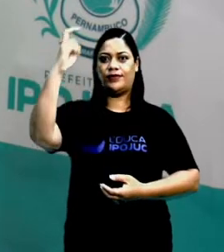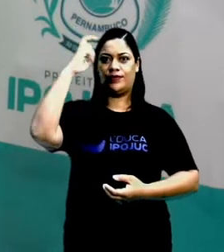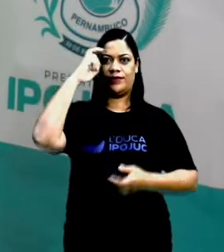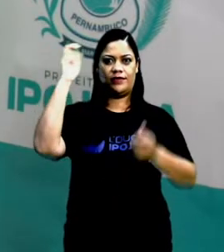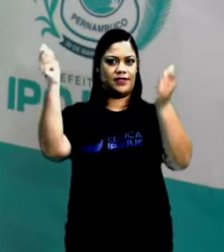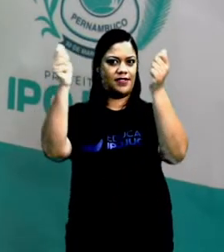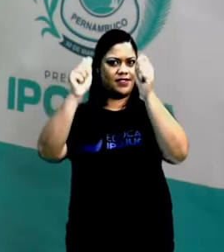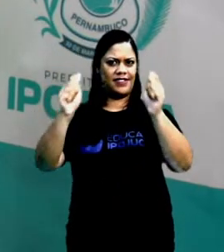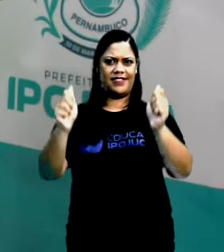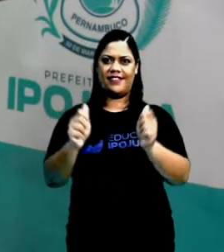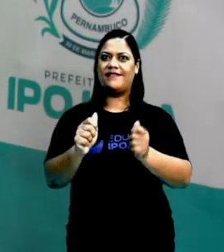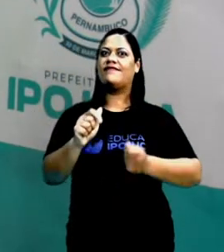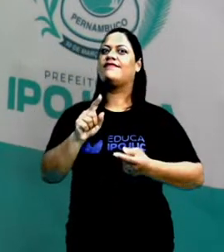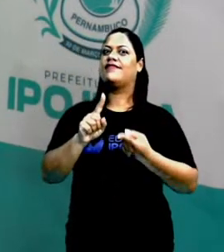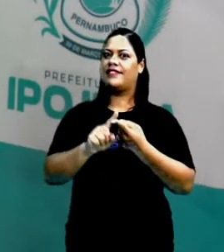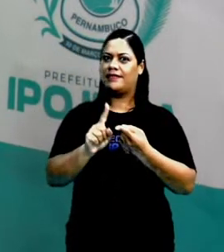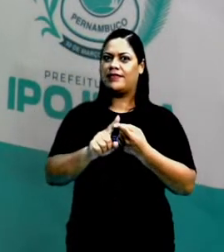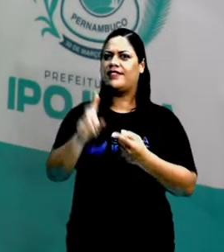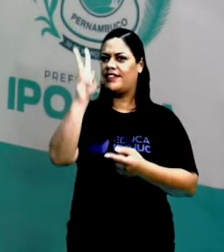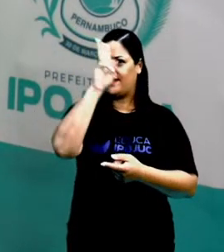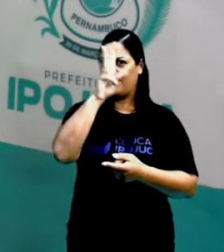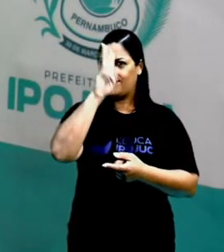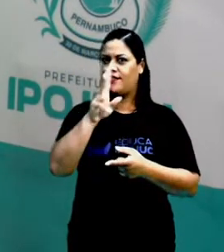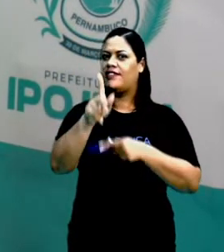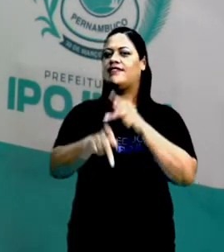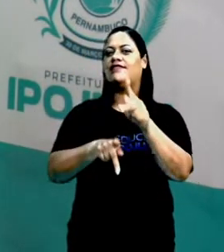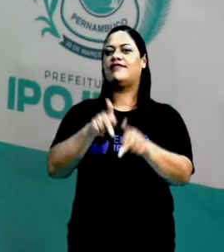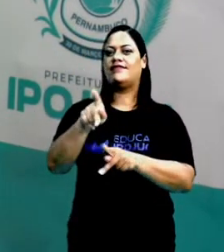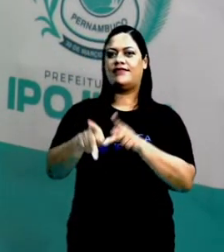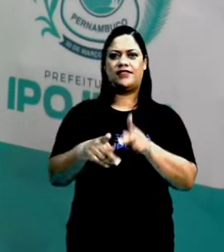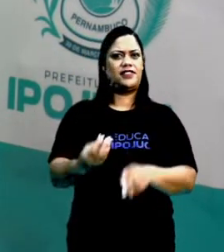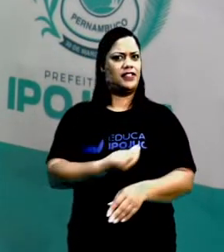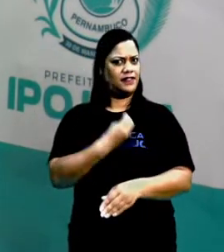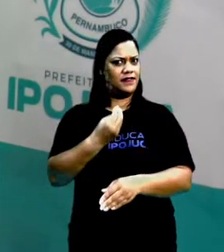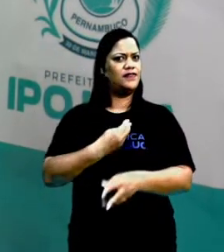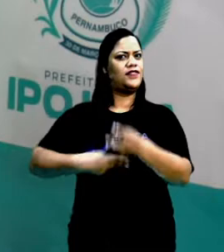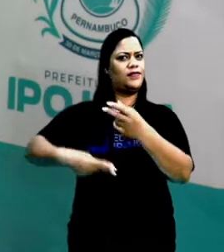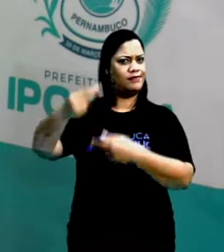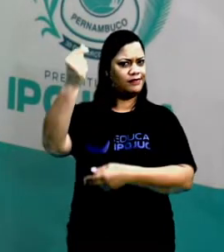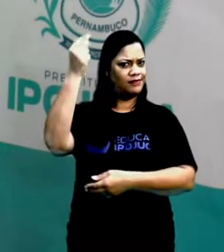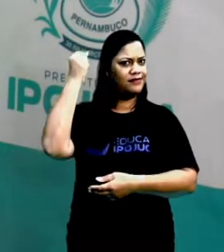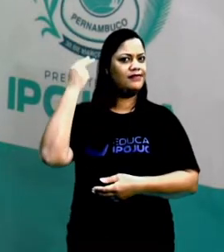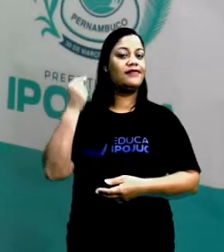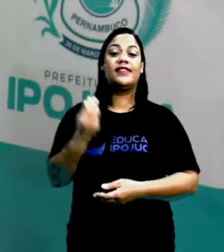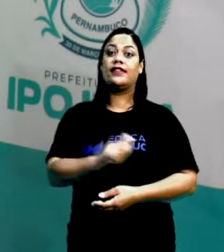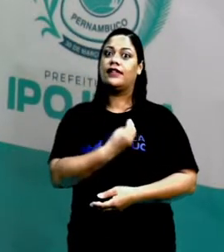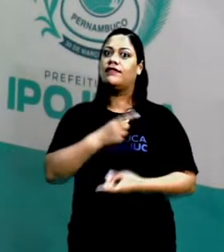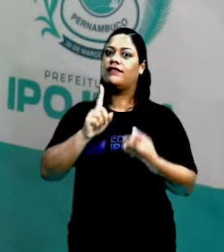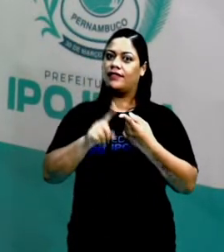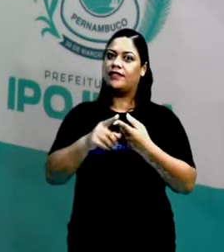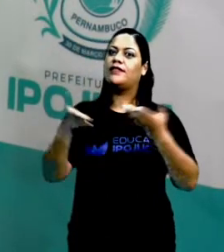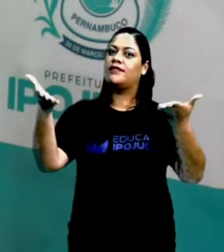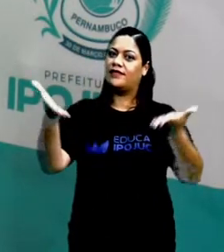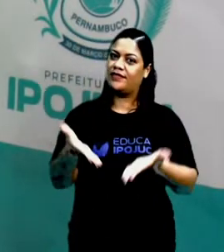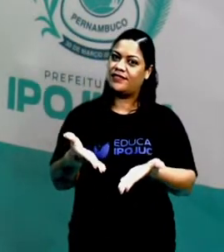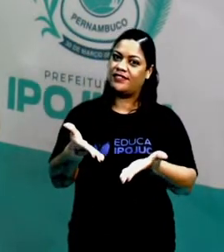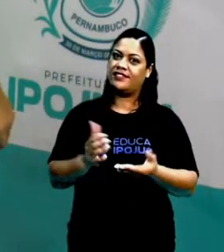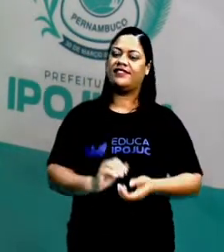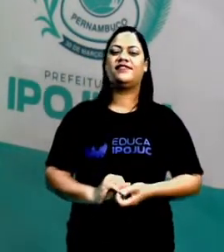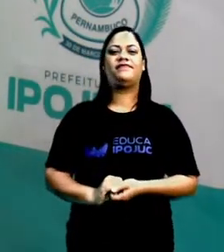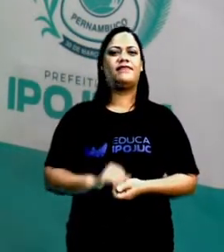arte e até mesmo a história daquele povo que viveu naquela época e que vive lá também até hoje, né?